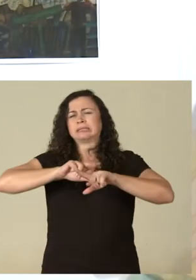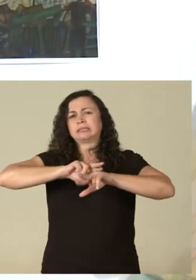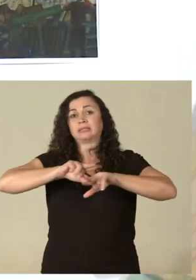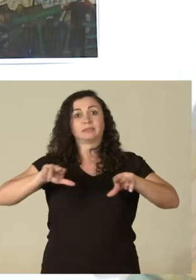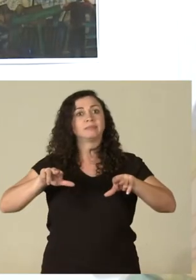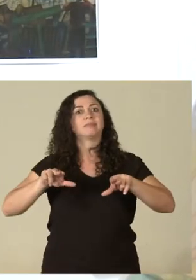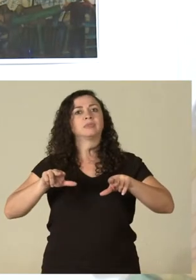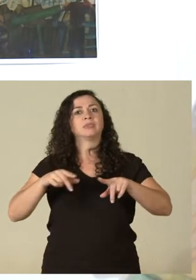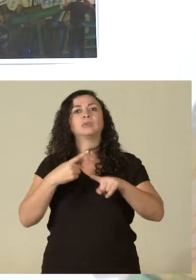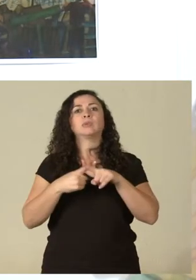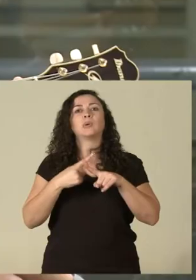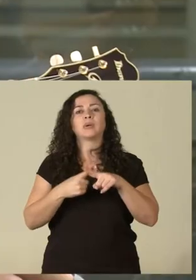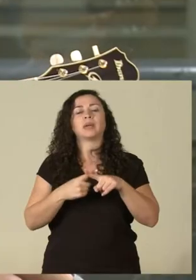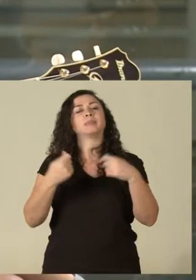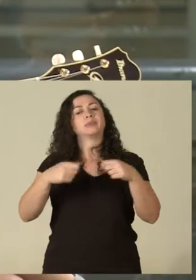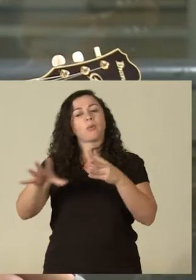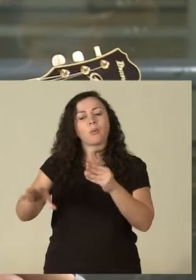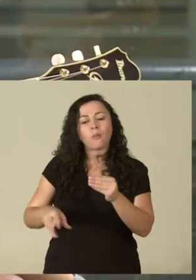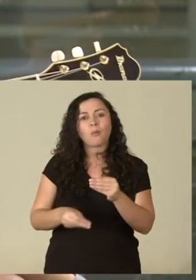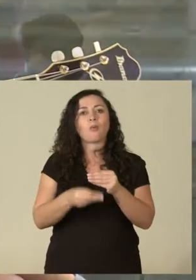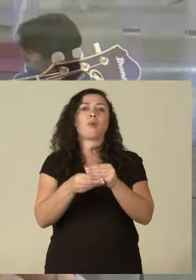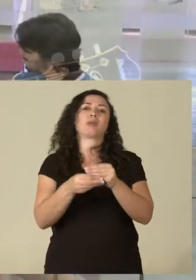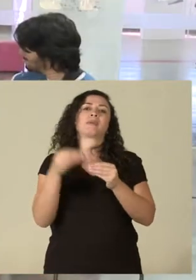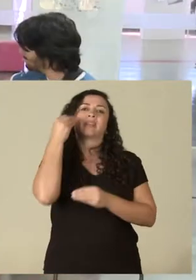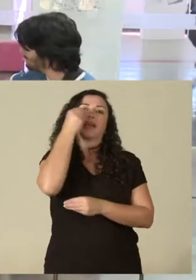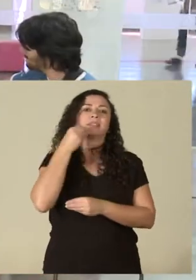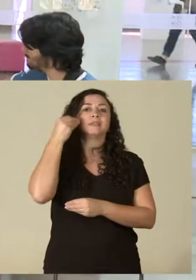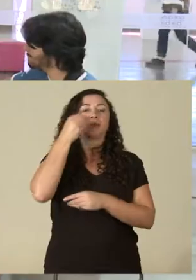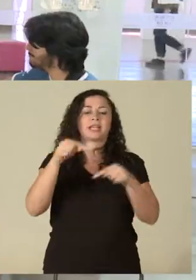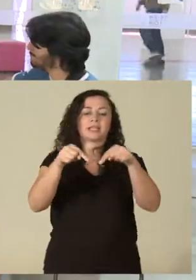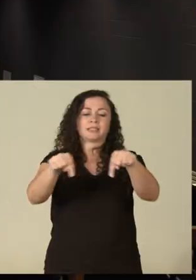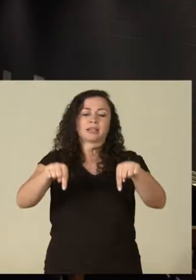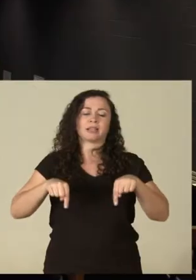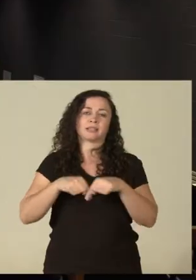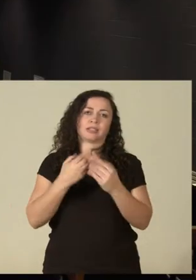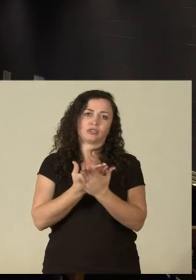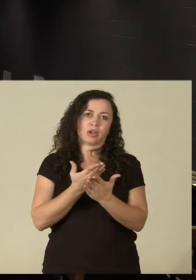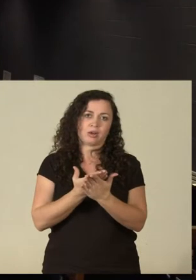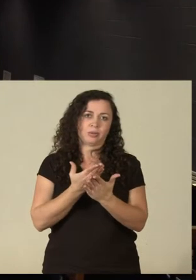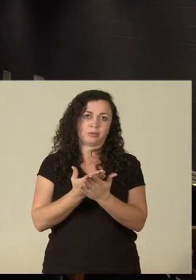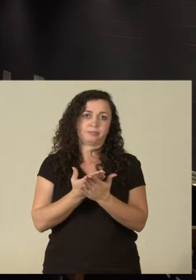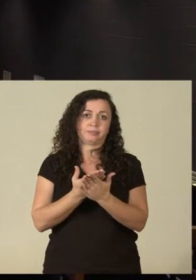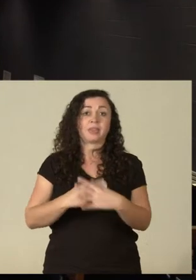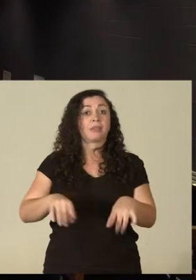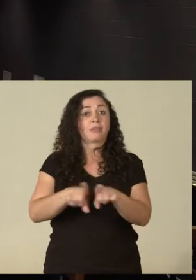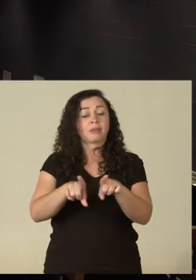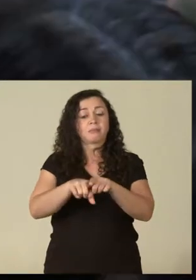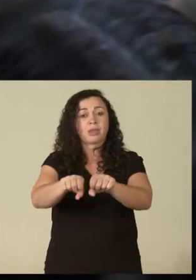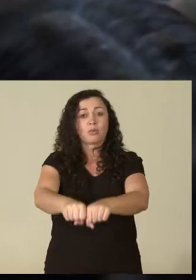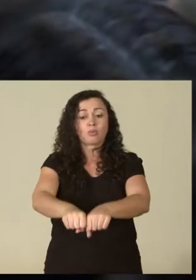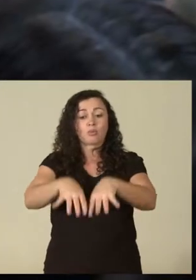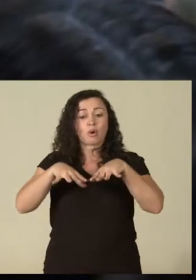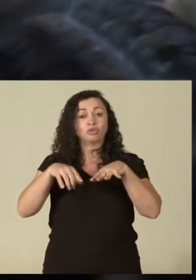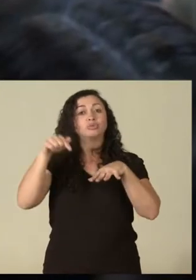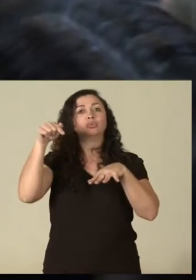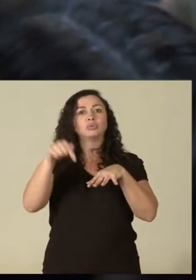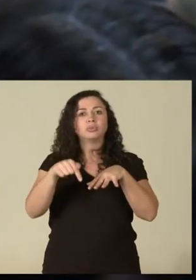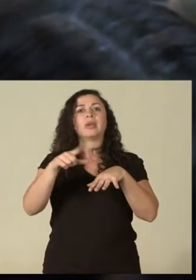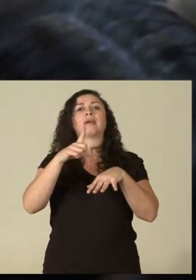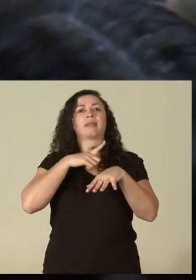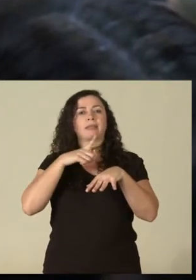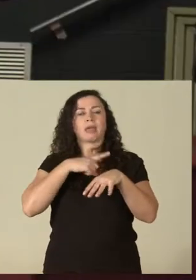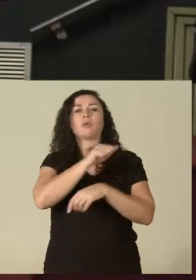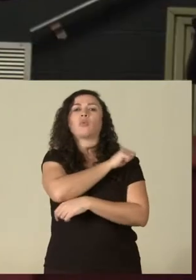realmente complementarem uma experiência de sala de aula. O nosso auditório recebe também a produção